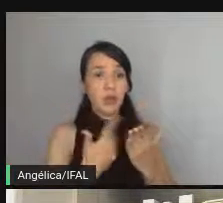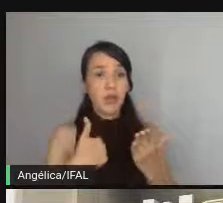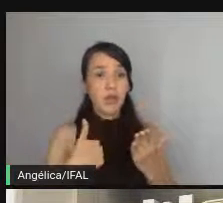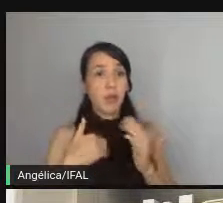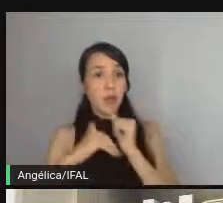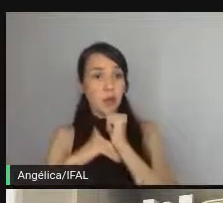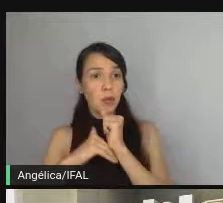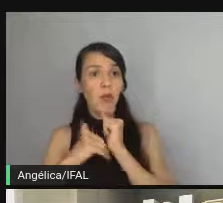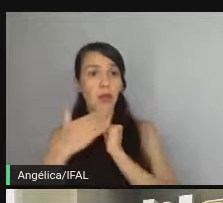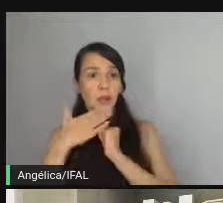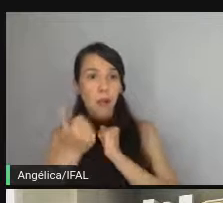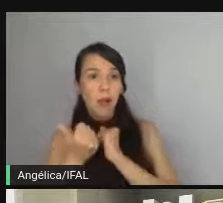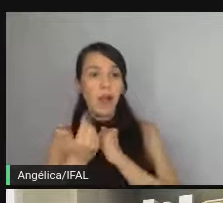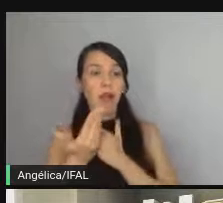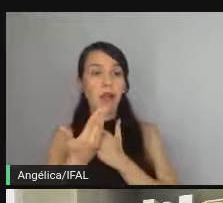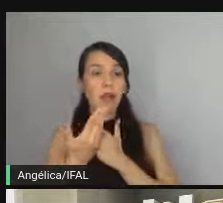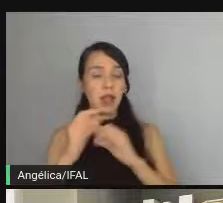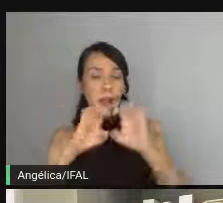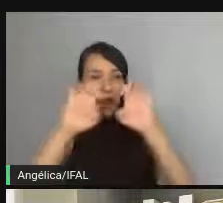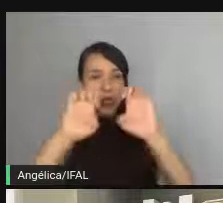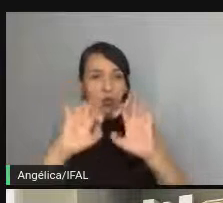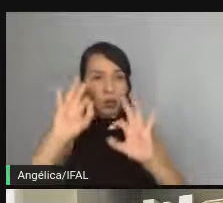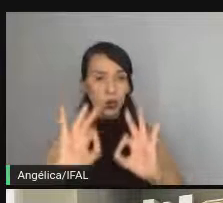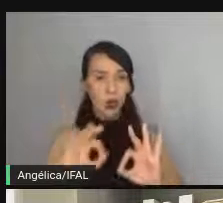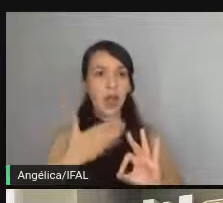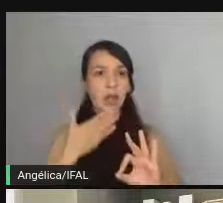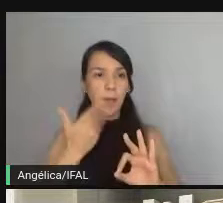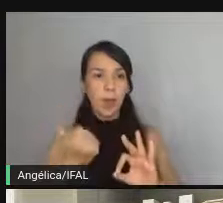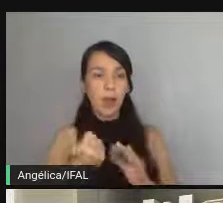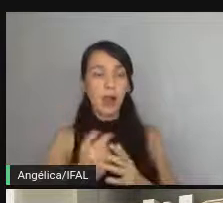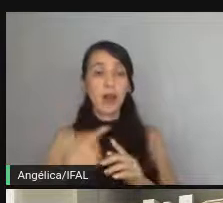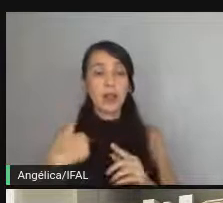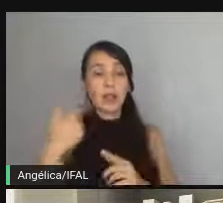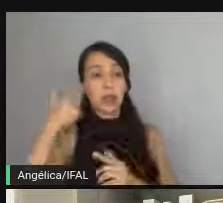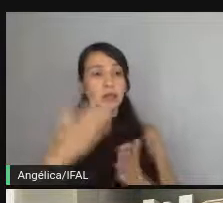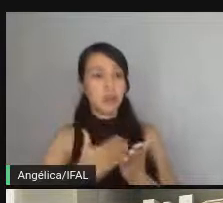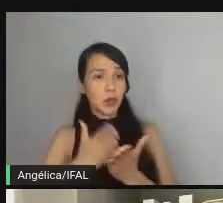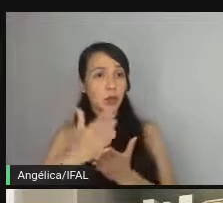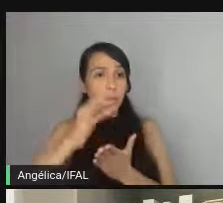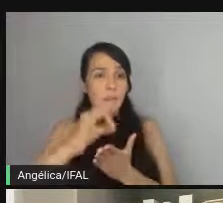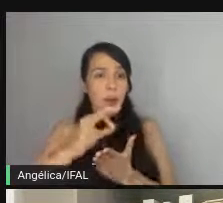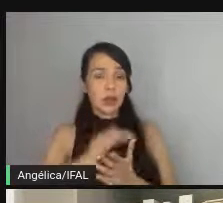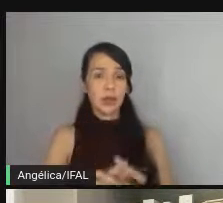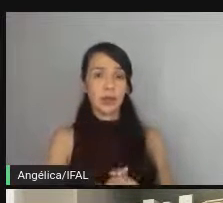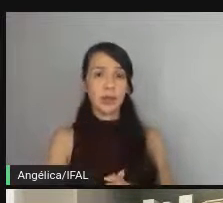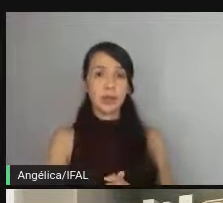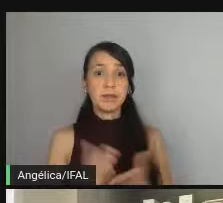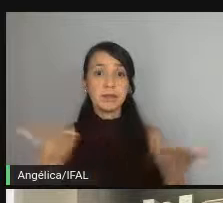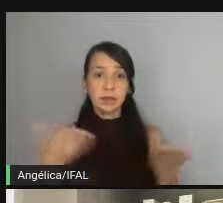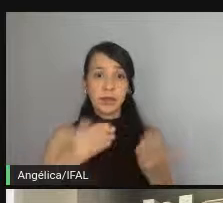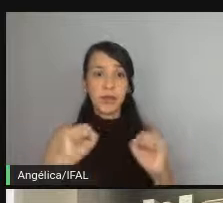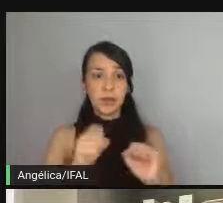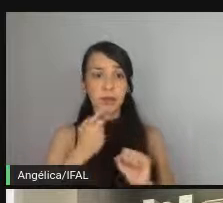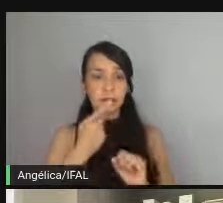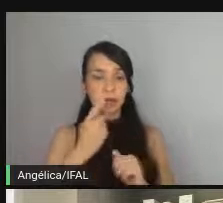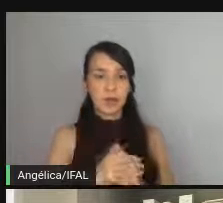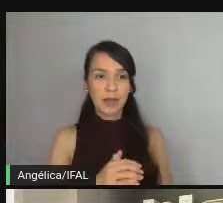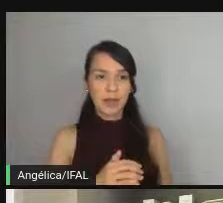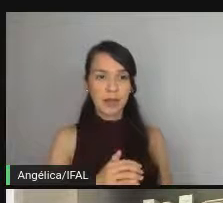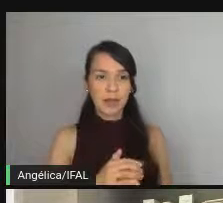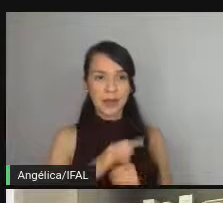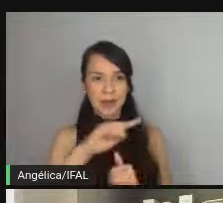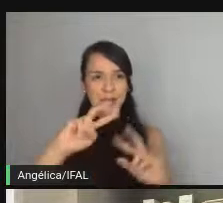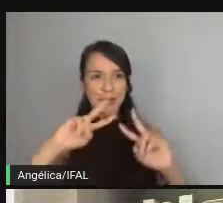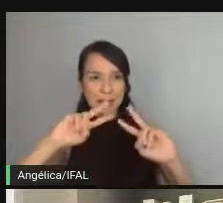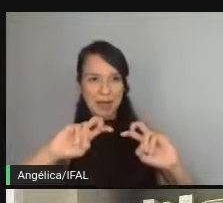códigos estavam muito mais estruturados estavam melhores e que eu estava no caminho certo então hoje eu posso dizer não sei se vocês já